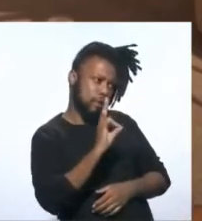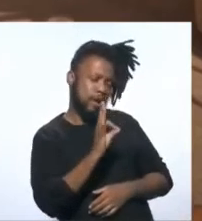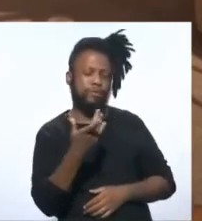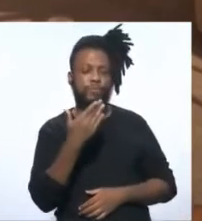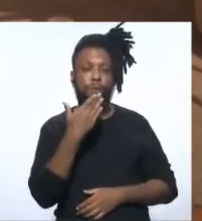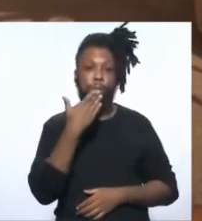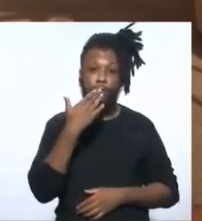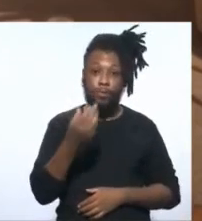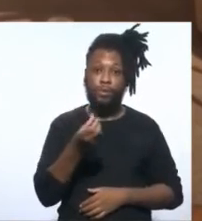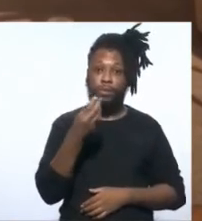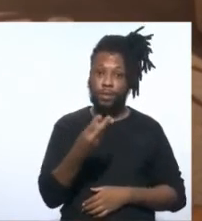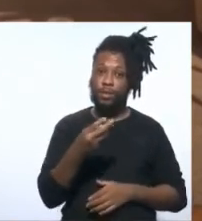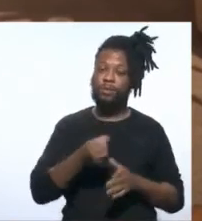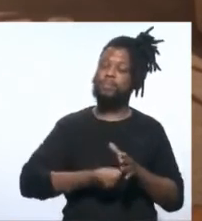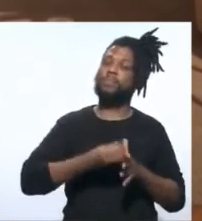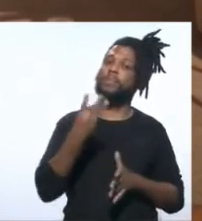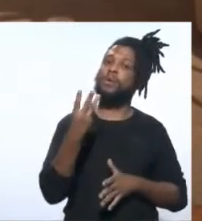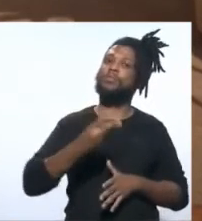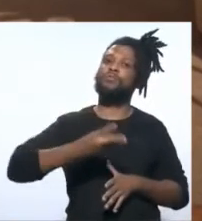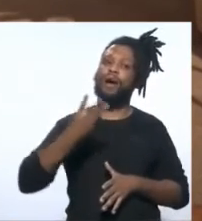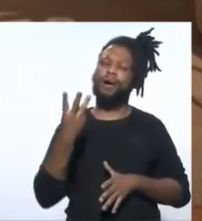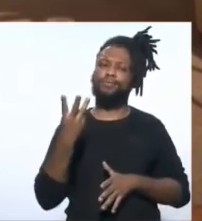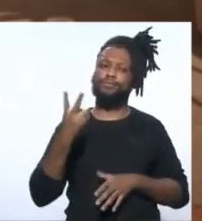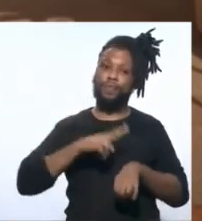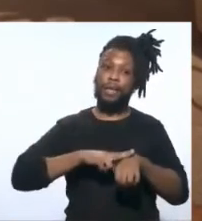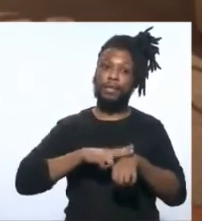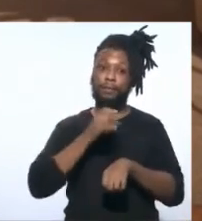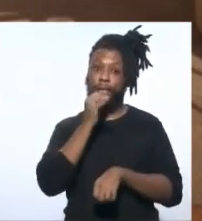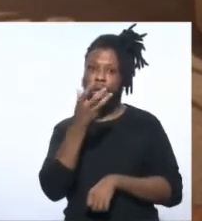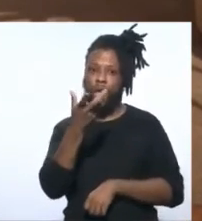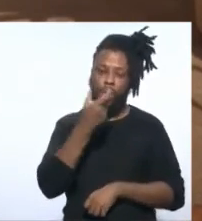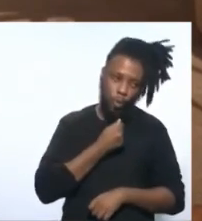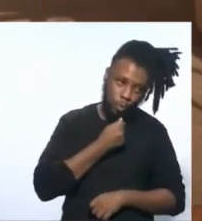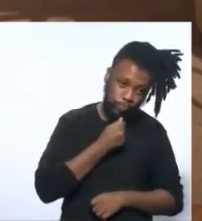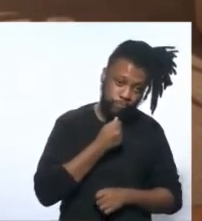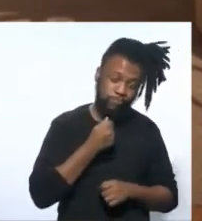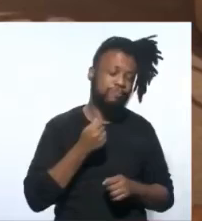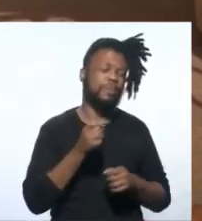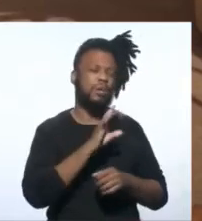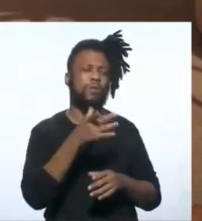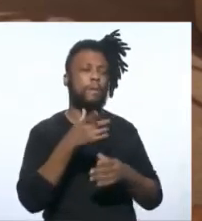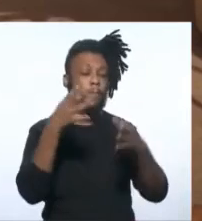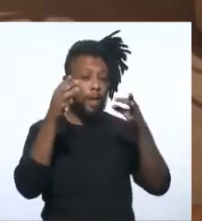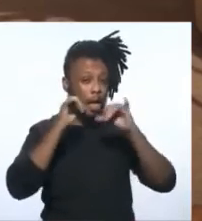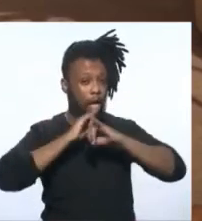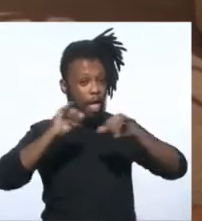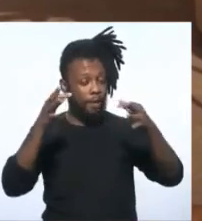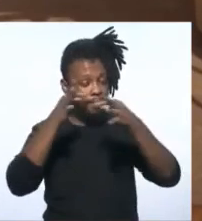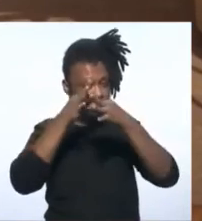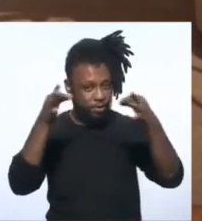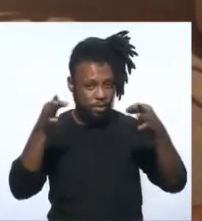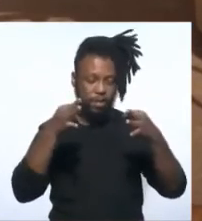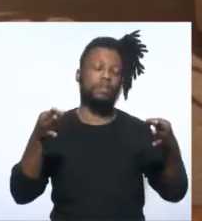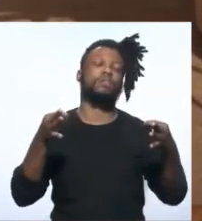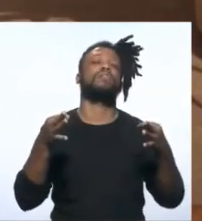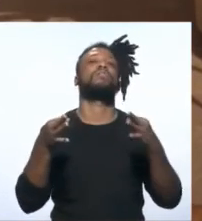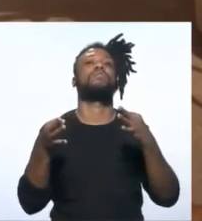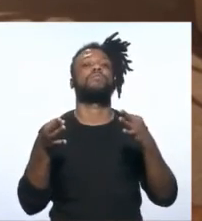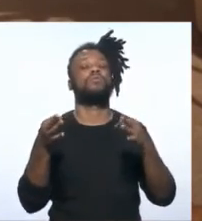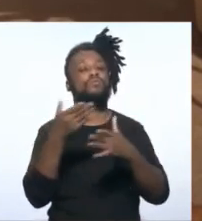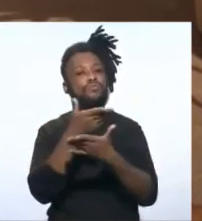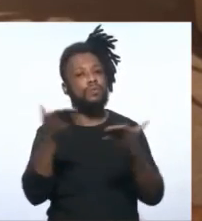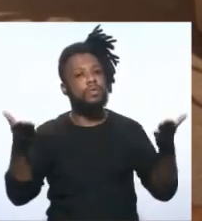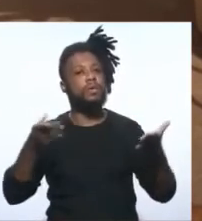pedi três, quatro vezes, mas eu estava sem bateria. Agora, é só para chamar a atenção de todos os